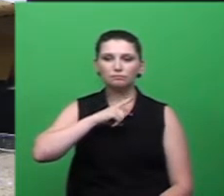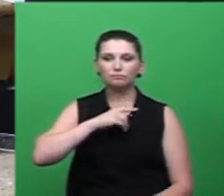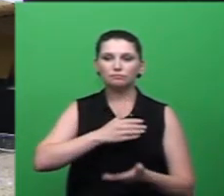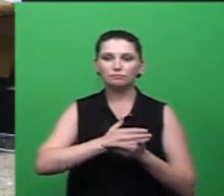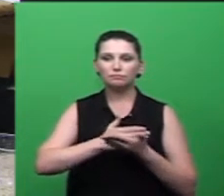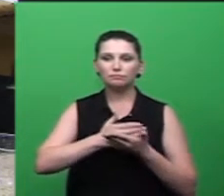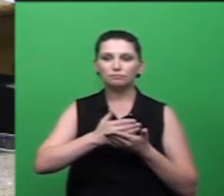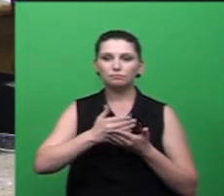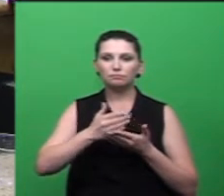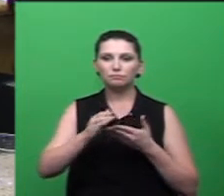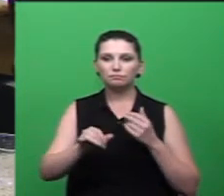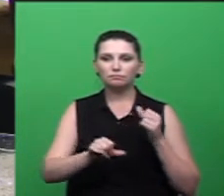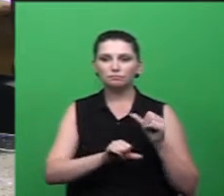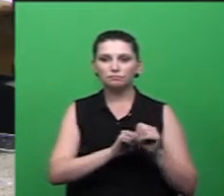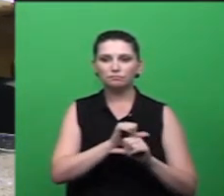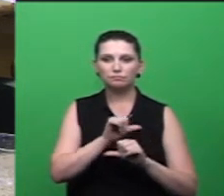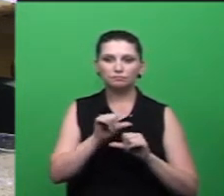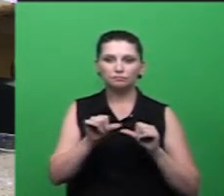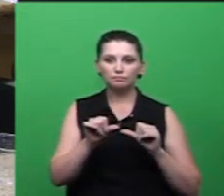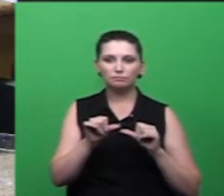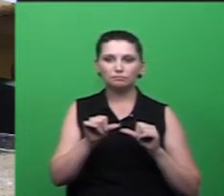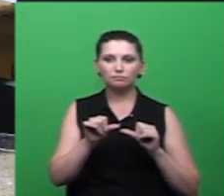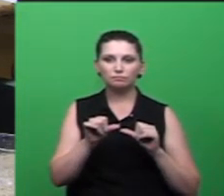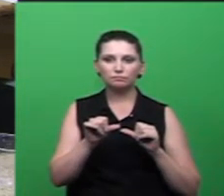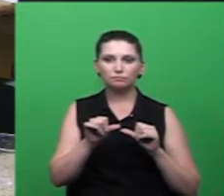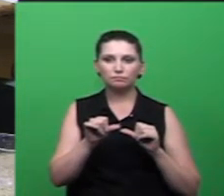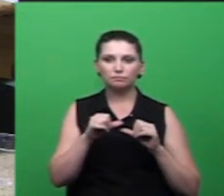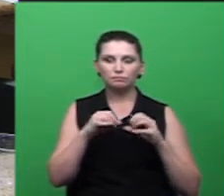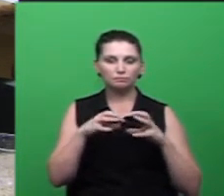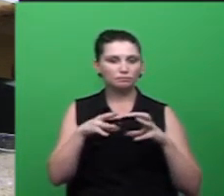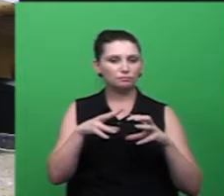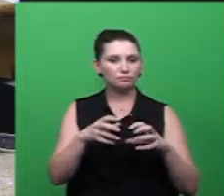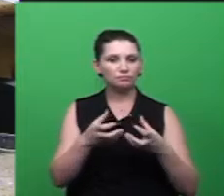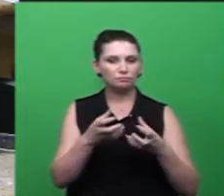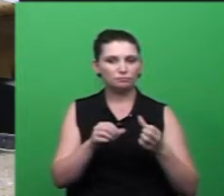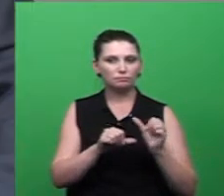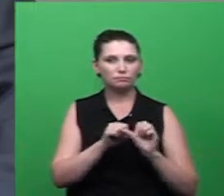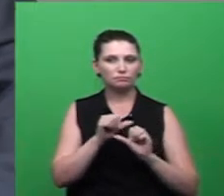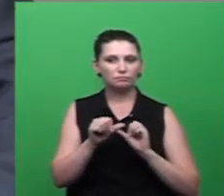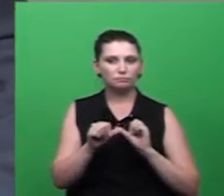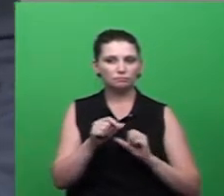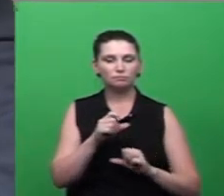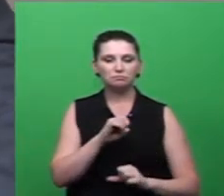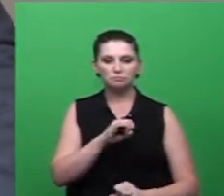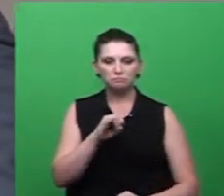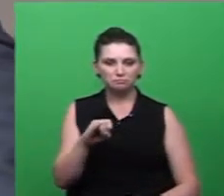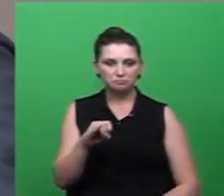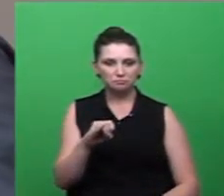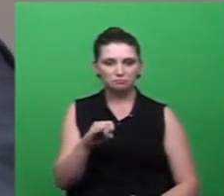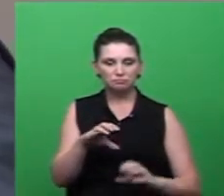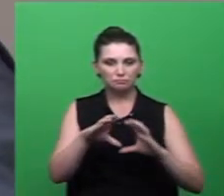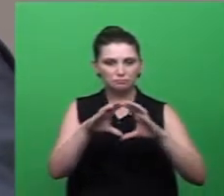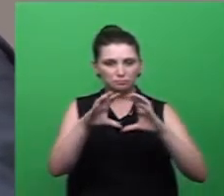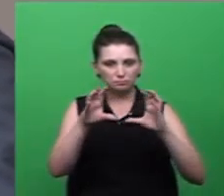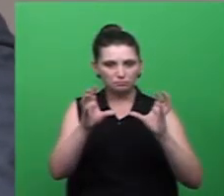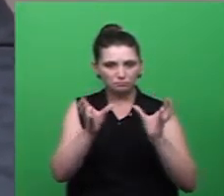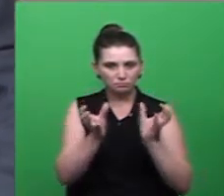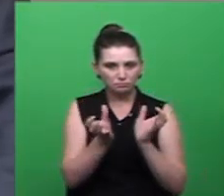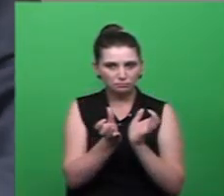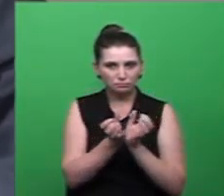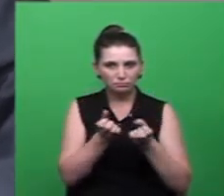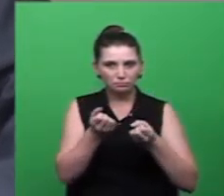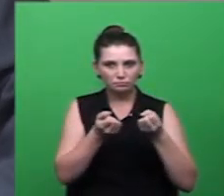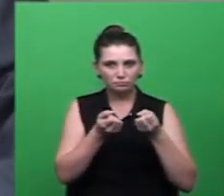reversa sobre pneumáticos, ou seja, para cada pneu novo colocado no mercado, eles teriam que